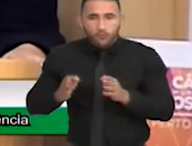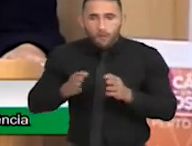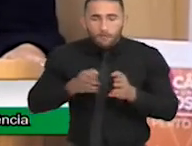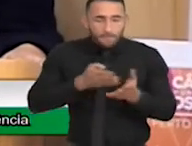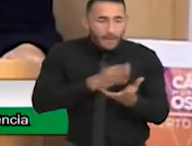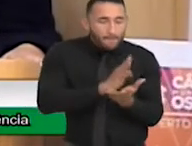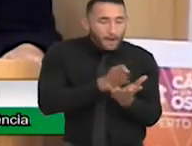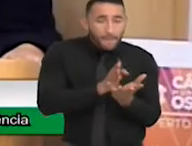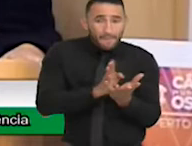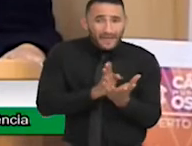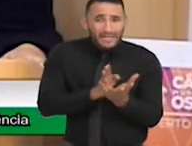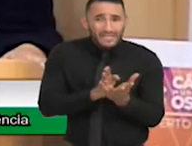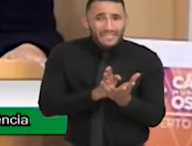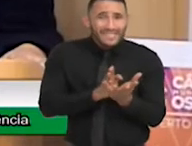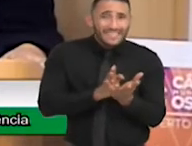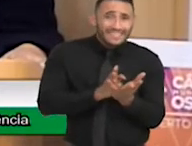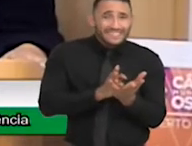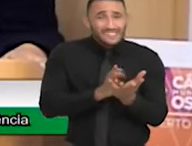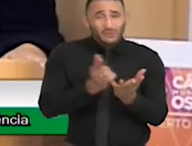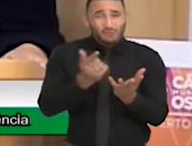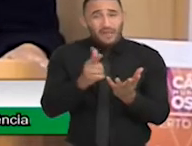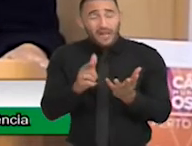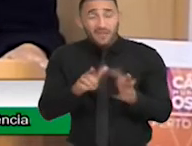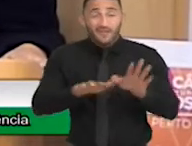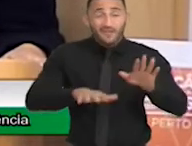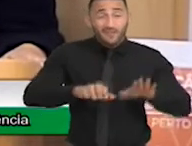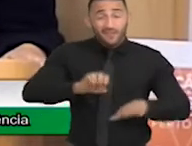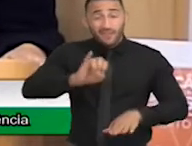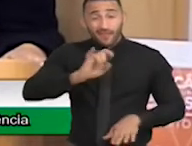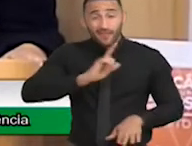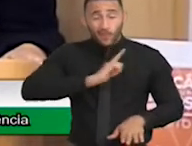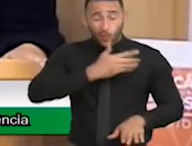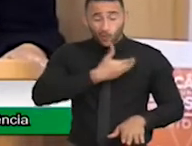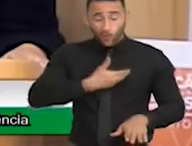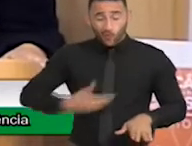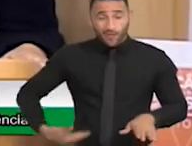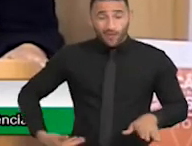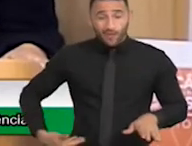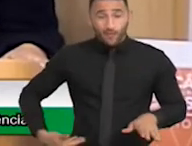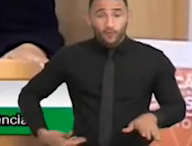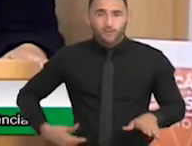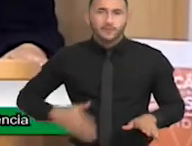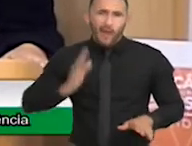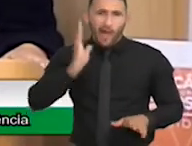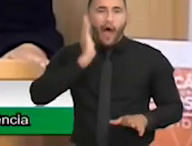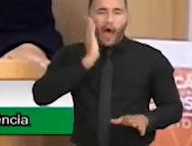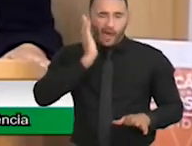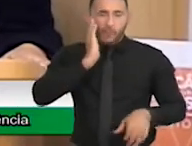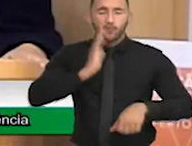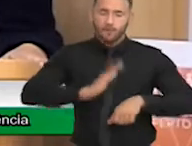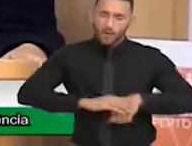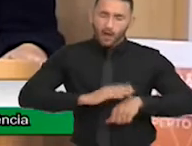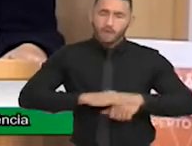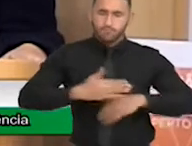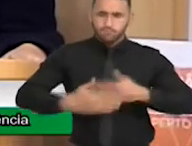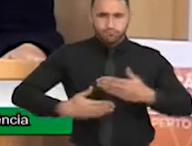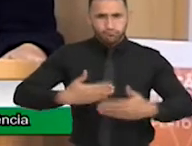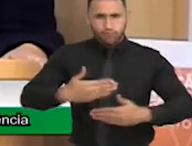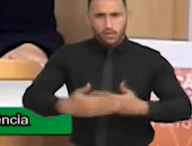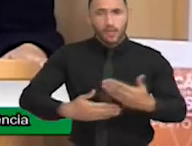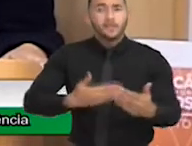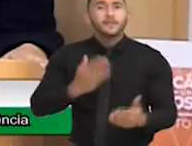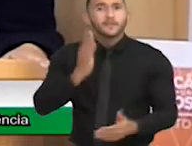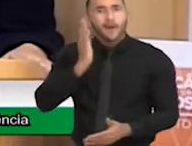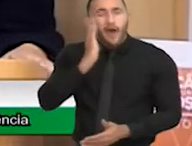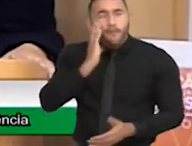existem, quando a gente tem um órgão gestor que sabe o que está fazendo e que tem noção de